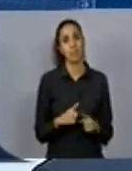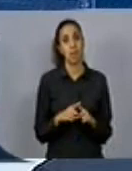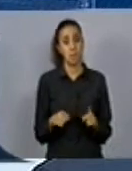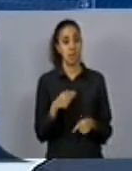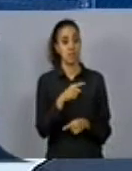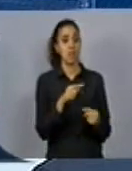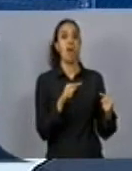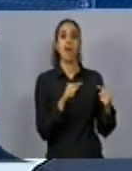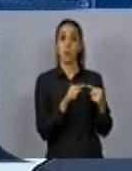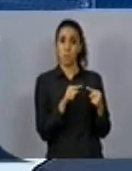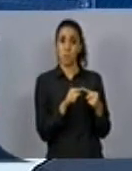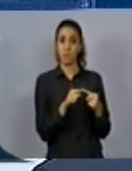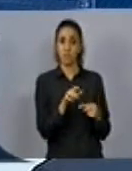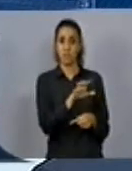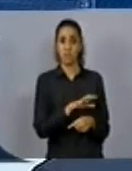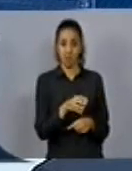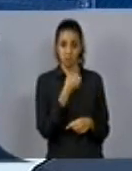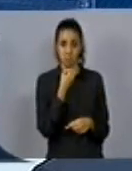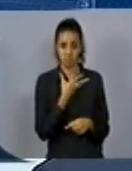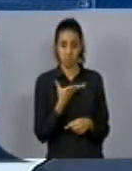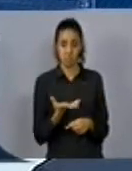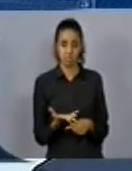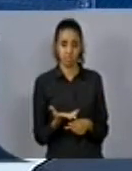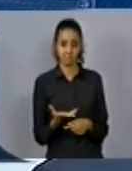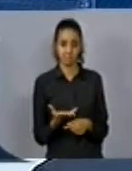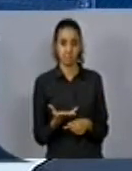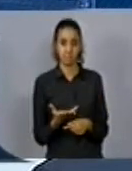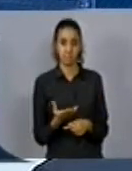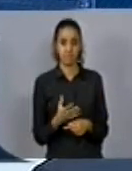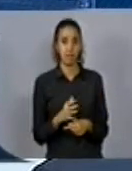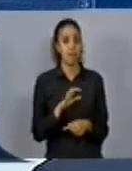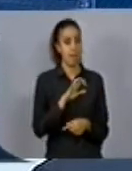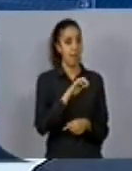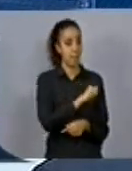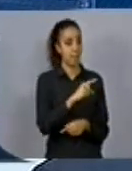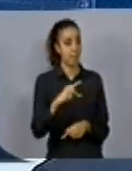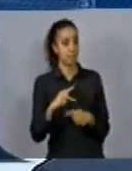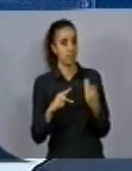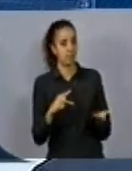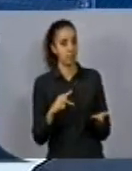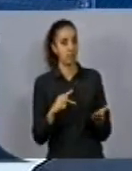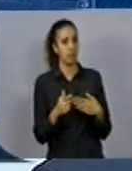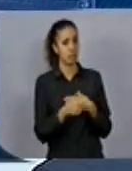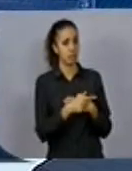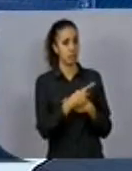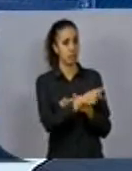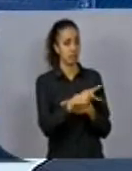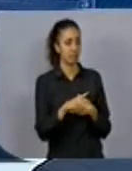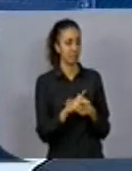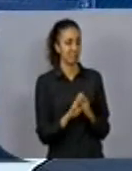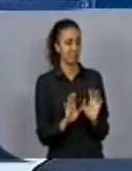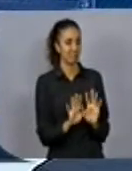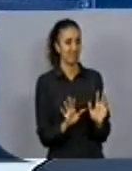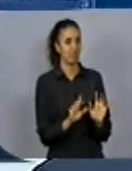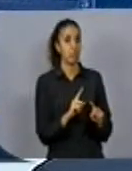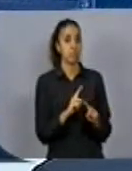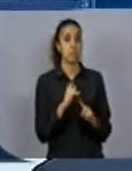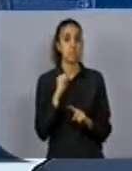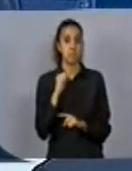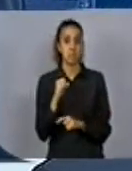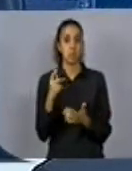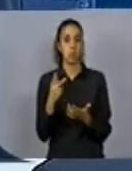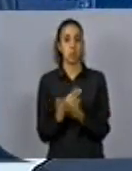compatibilizado com as áreas de preservação permanente e suas funções? Porque quando ocorrem esses